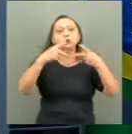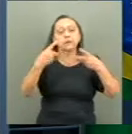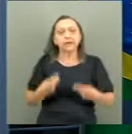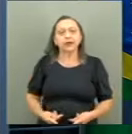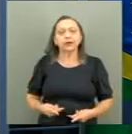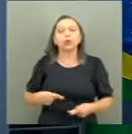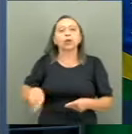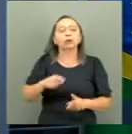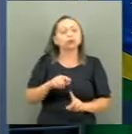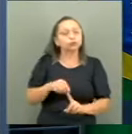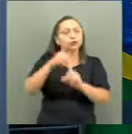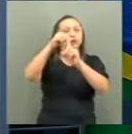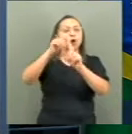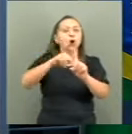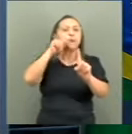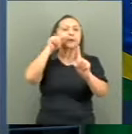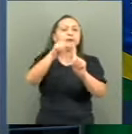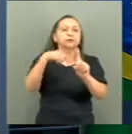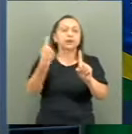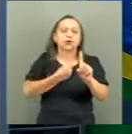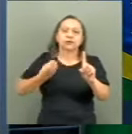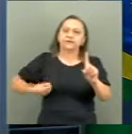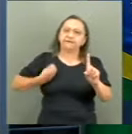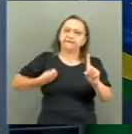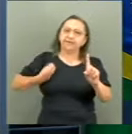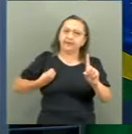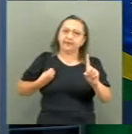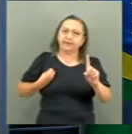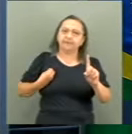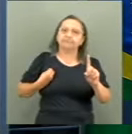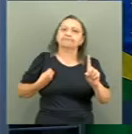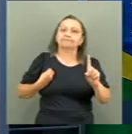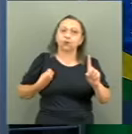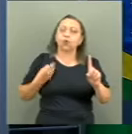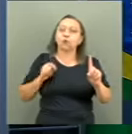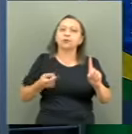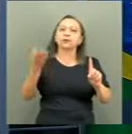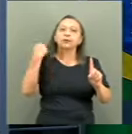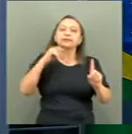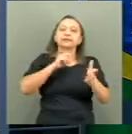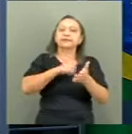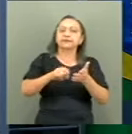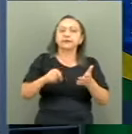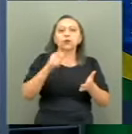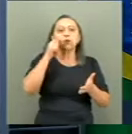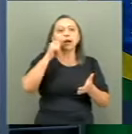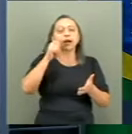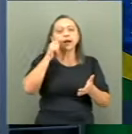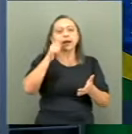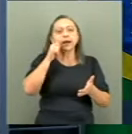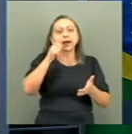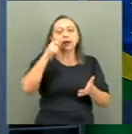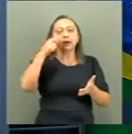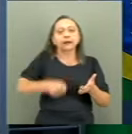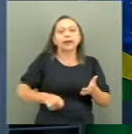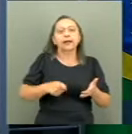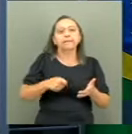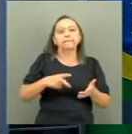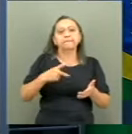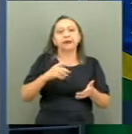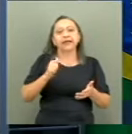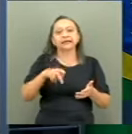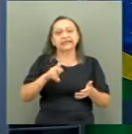um dos objetivos das nossas vidas. Como o tal escreveu a ativista paquitanesa